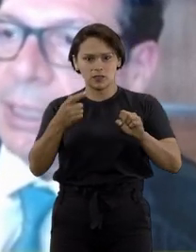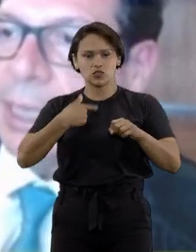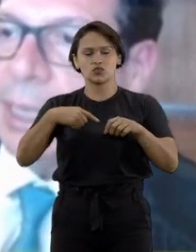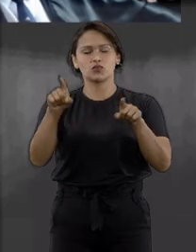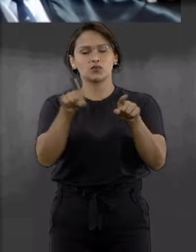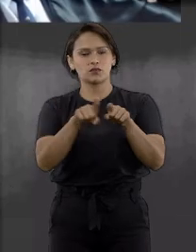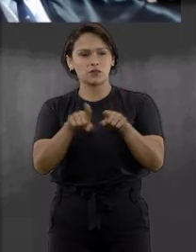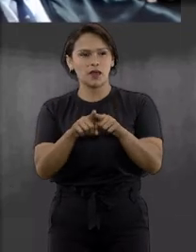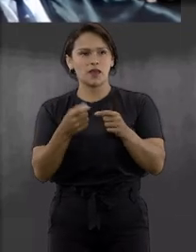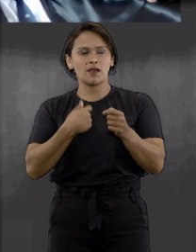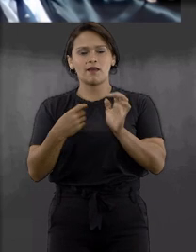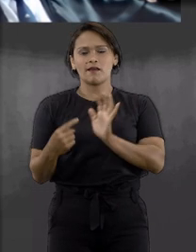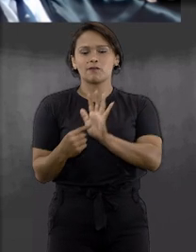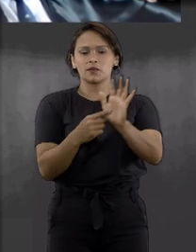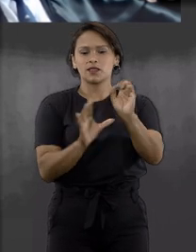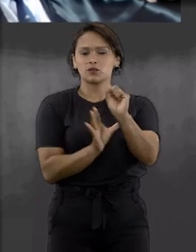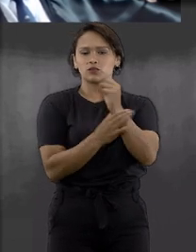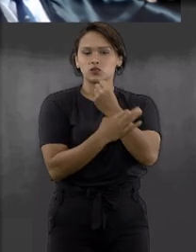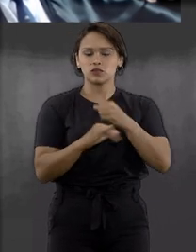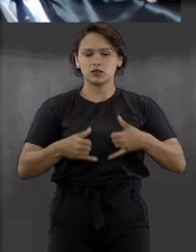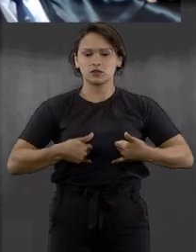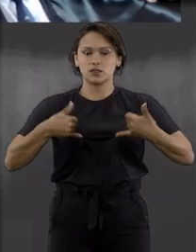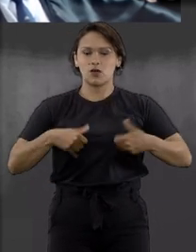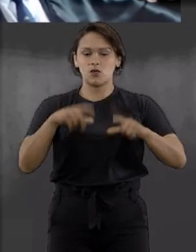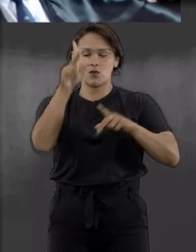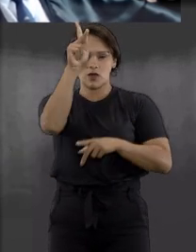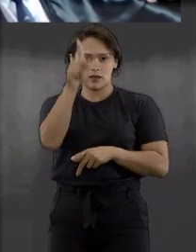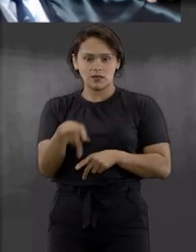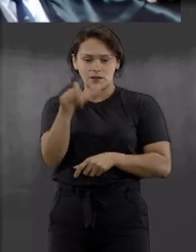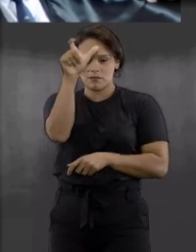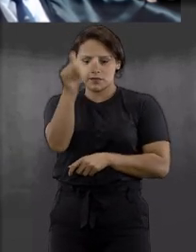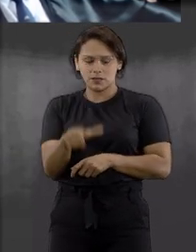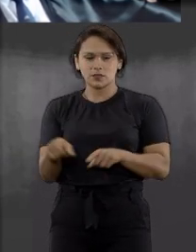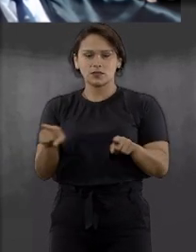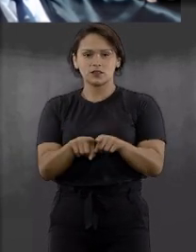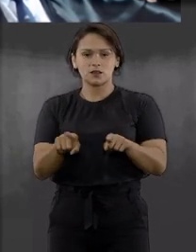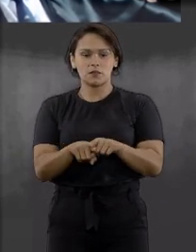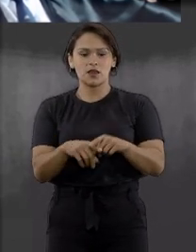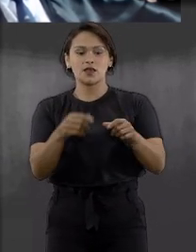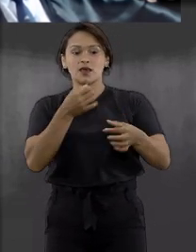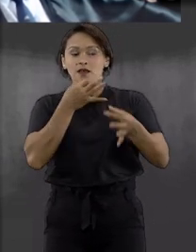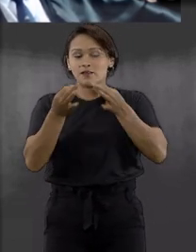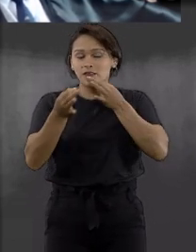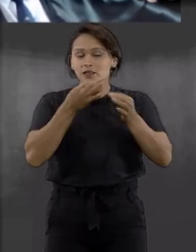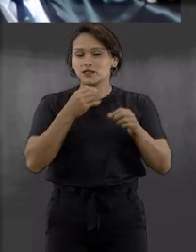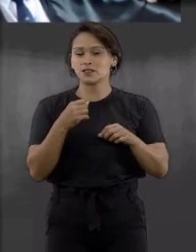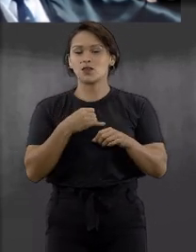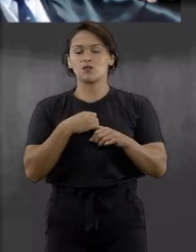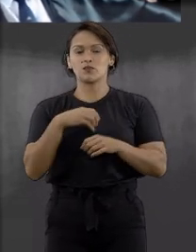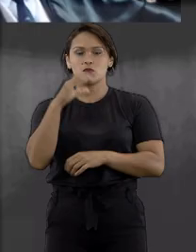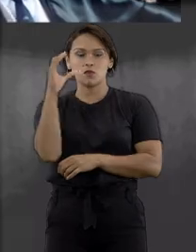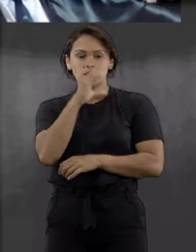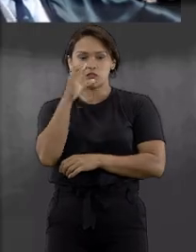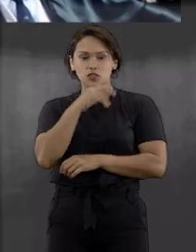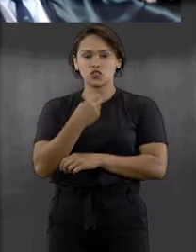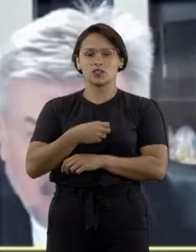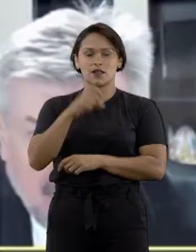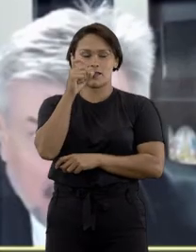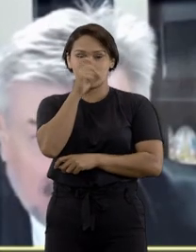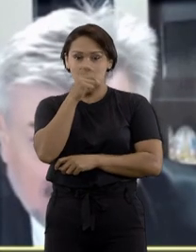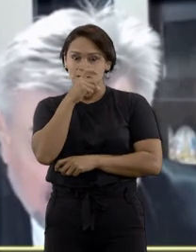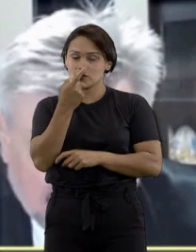verossímil, a preservação da honra e da imagem da pessoa e a vedação à crítica jornalística caluniosa ou difamatória.